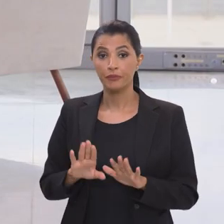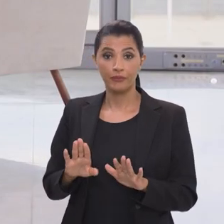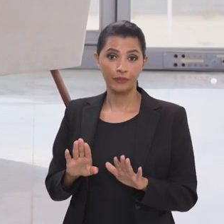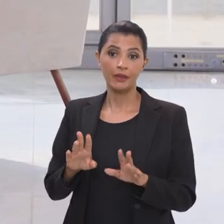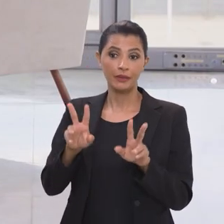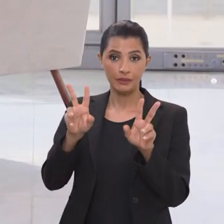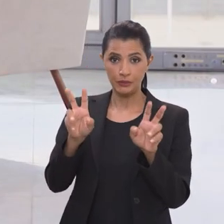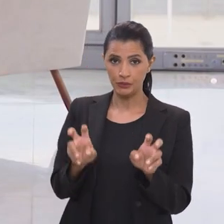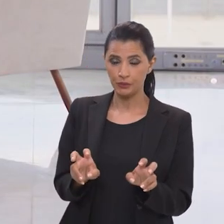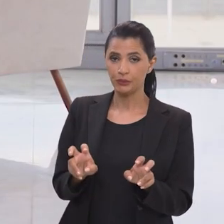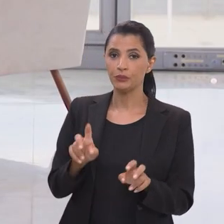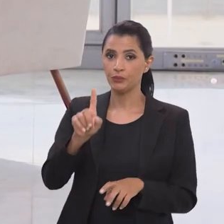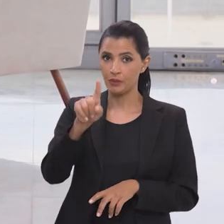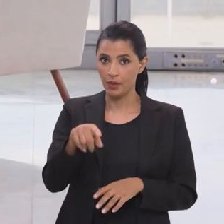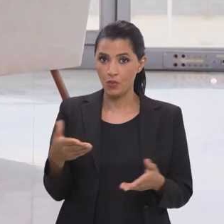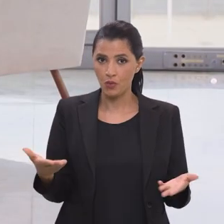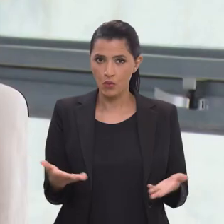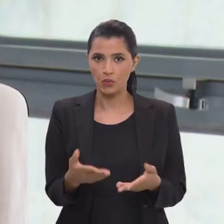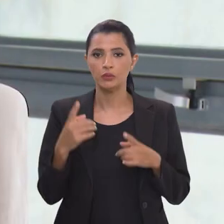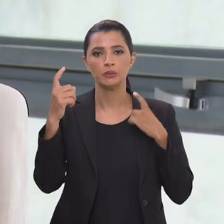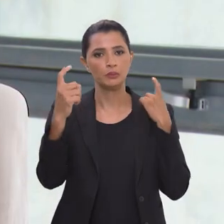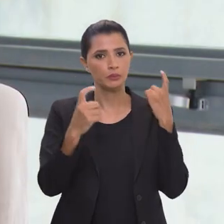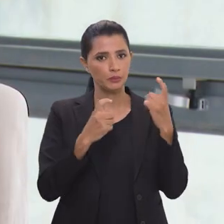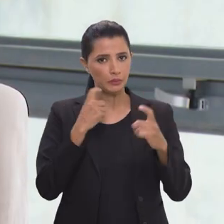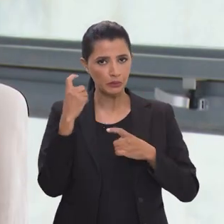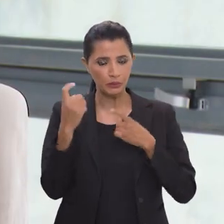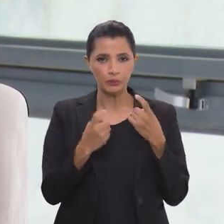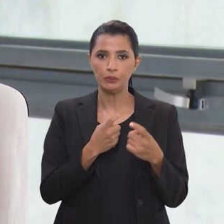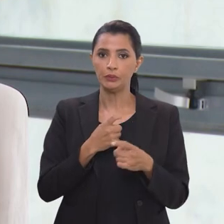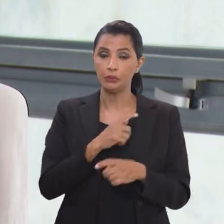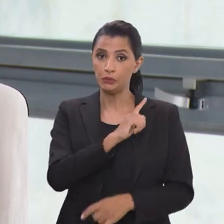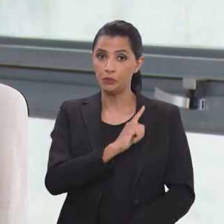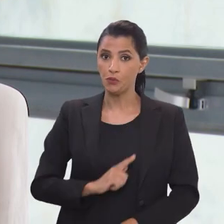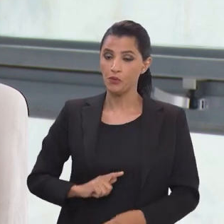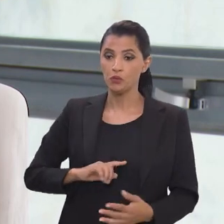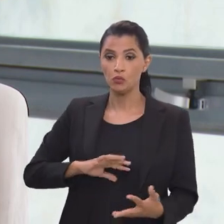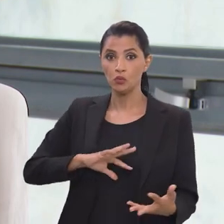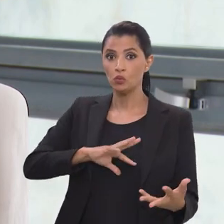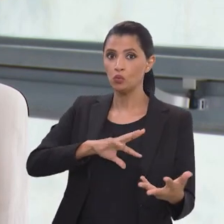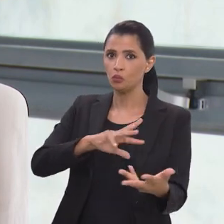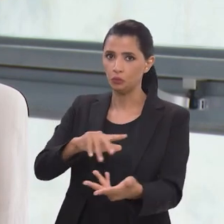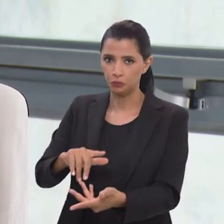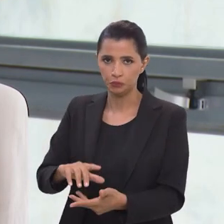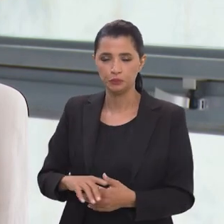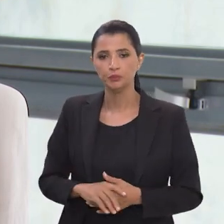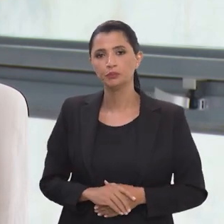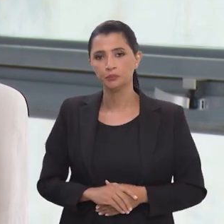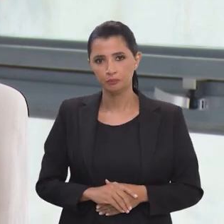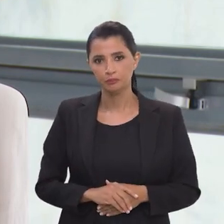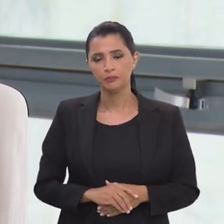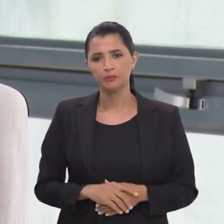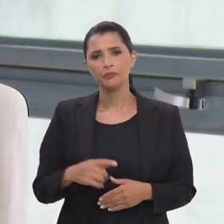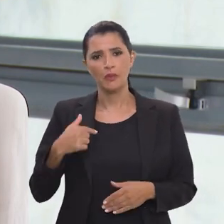Olha, esse assunto é o assunto que preocupa governos do mundo inteiro.